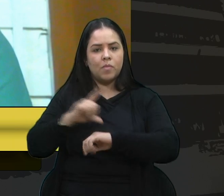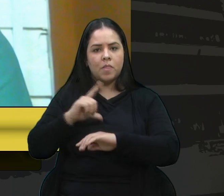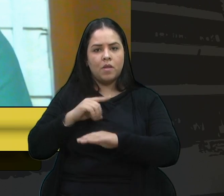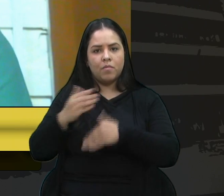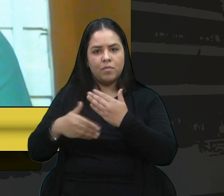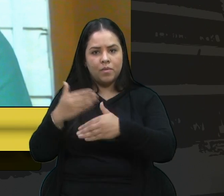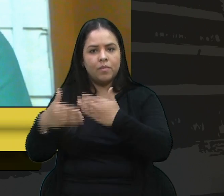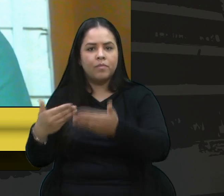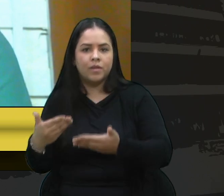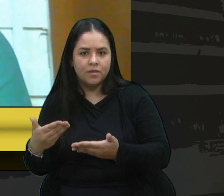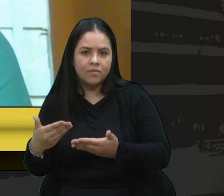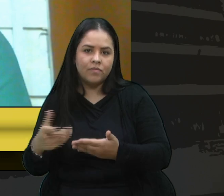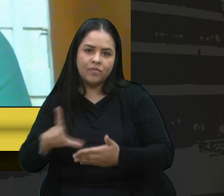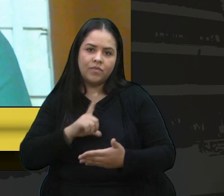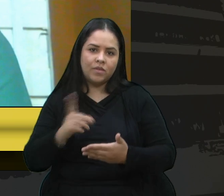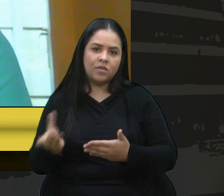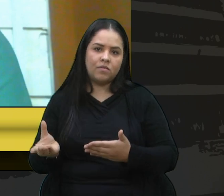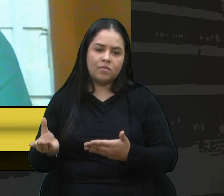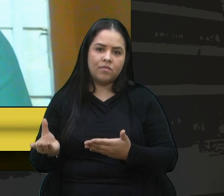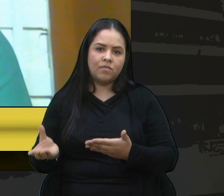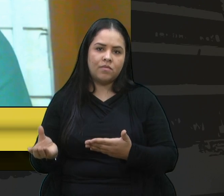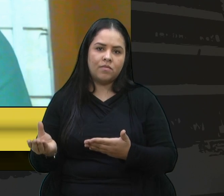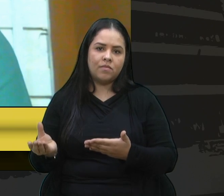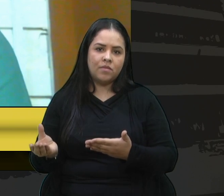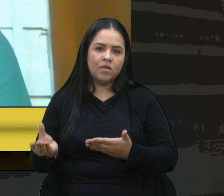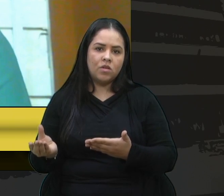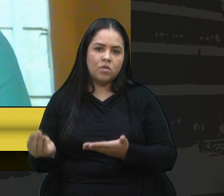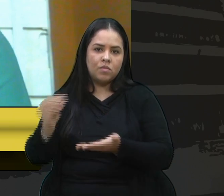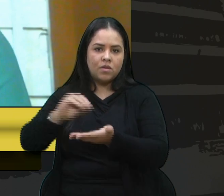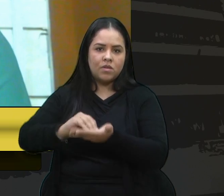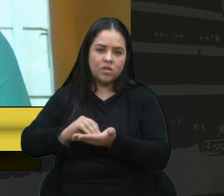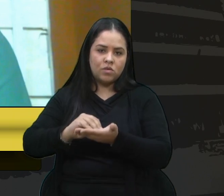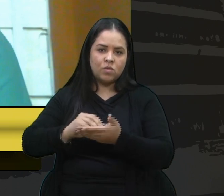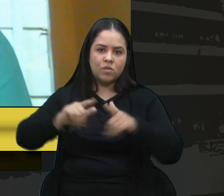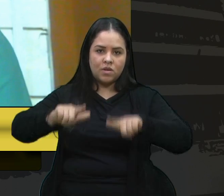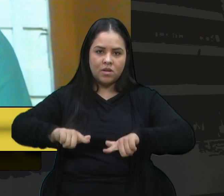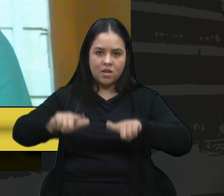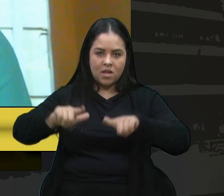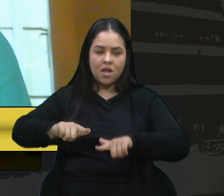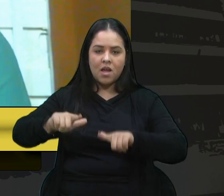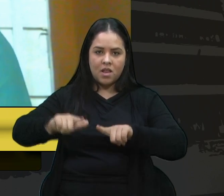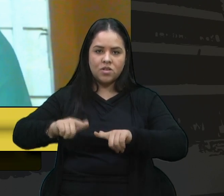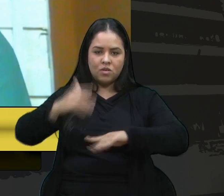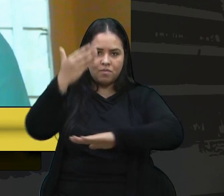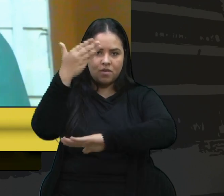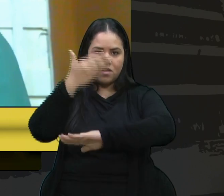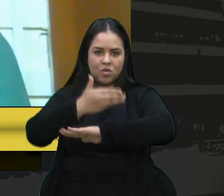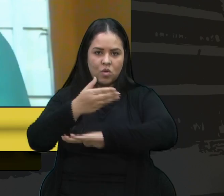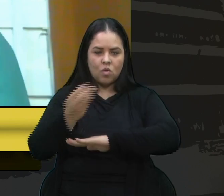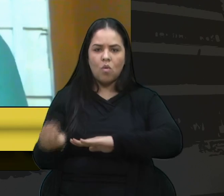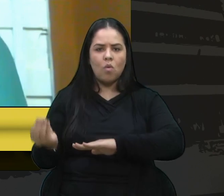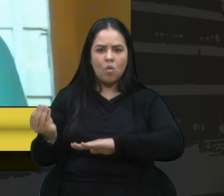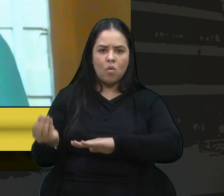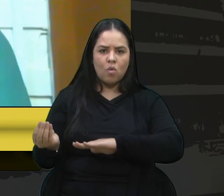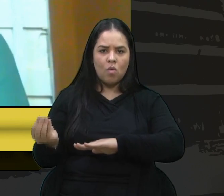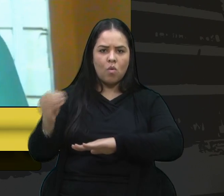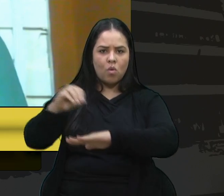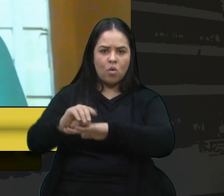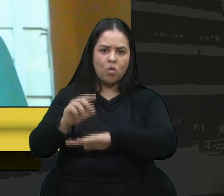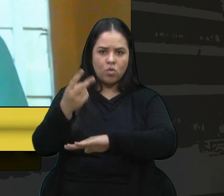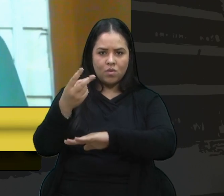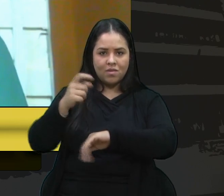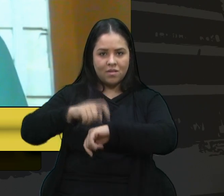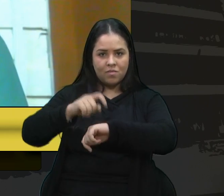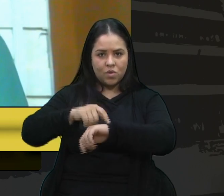de implementação das praças de pedágio no estado, colocou dois momentos de